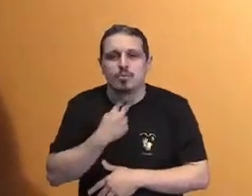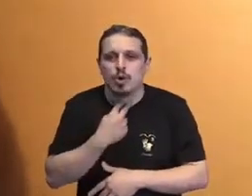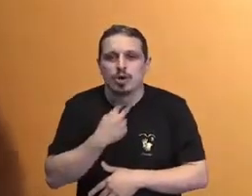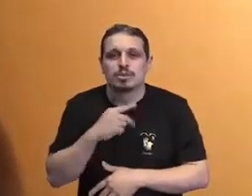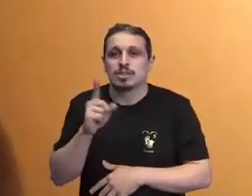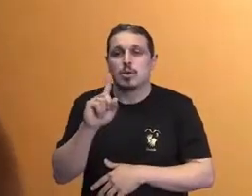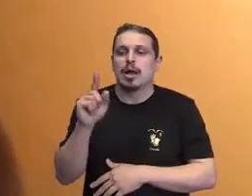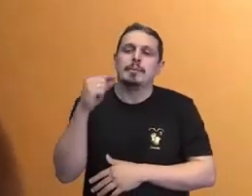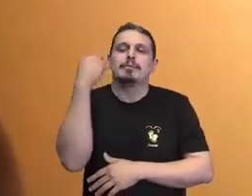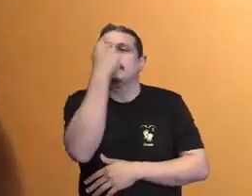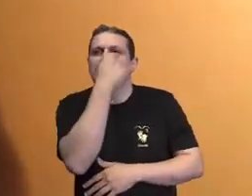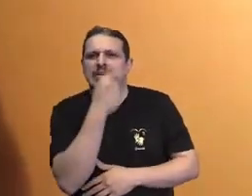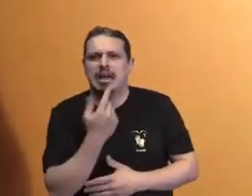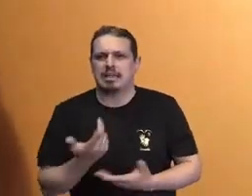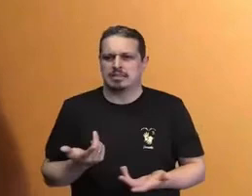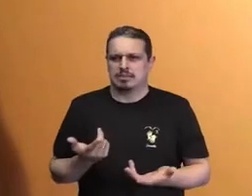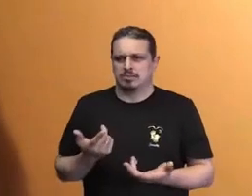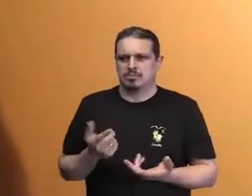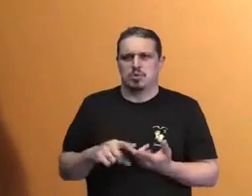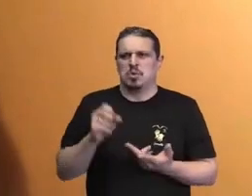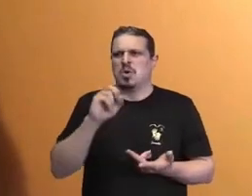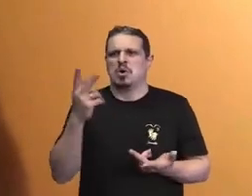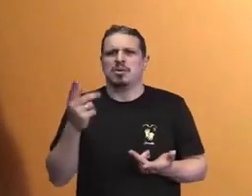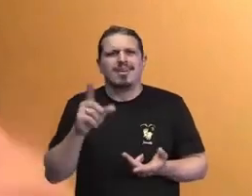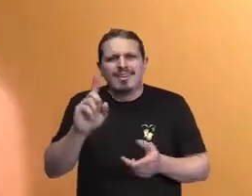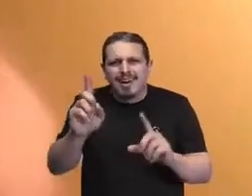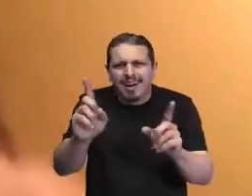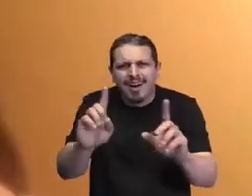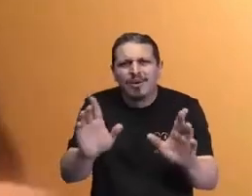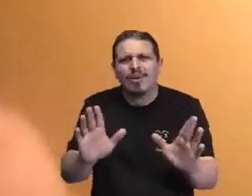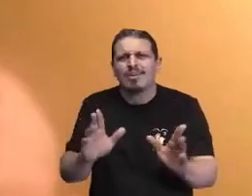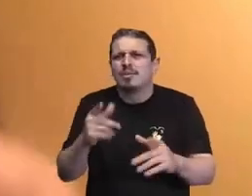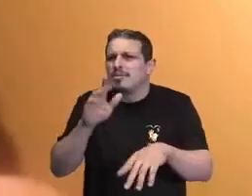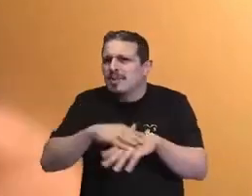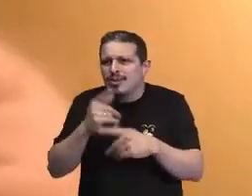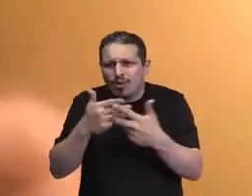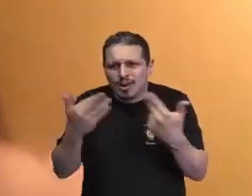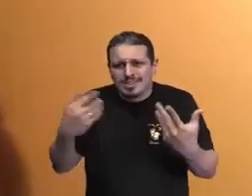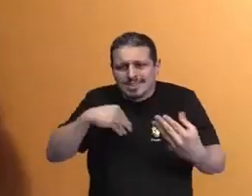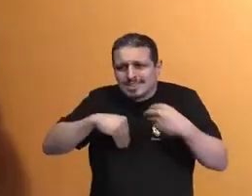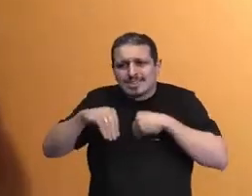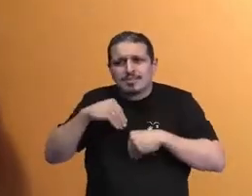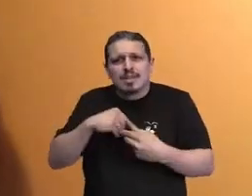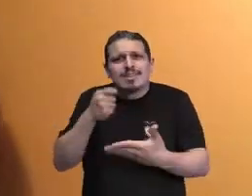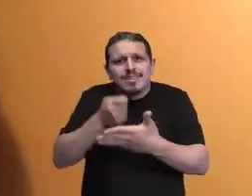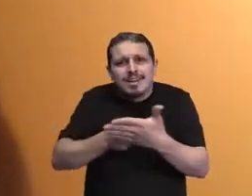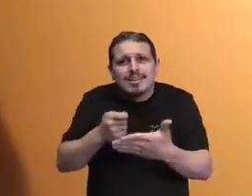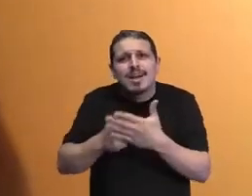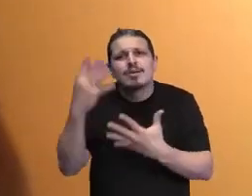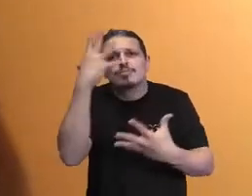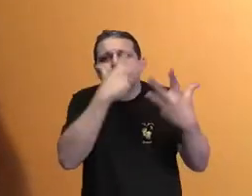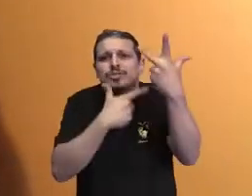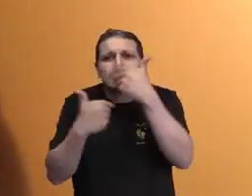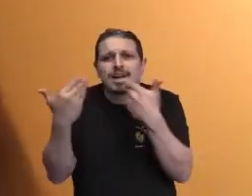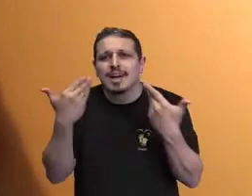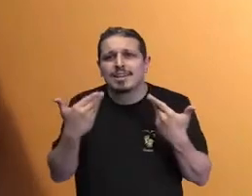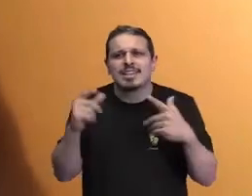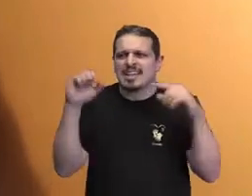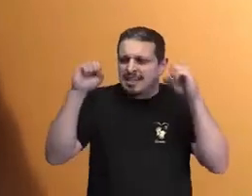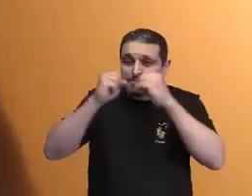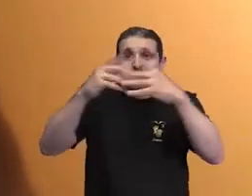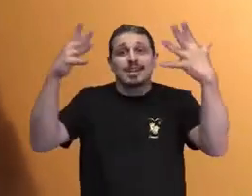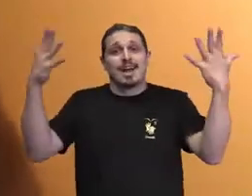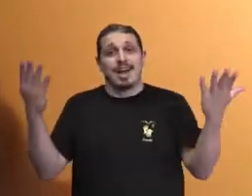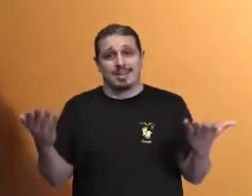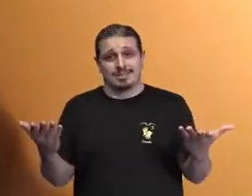Não pode ser Ouro de Tolo. Tem que ser alguma coisa que se faça com dedicação, com interesse, com busca. Tem que ser algo no qual a gente